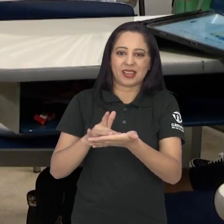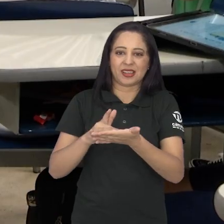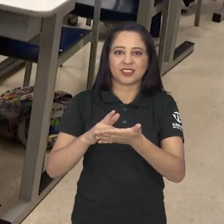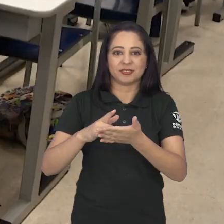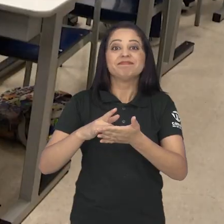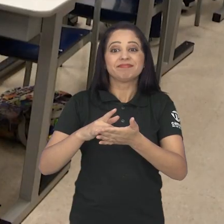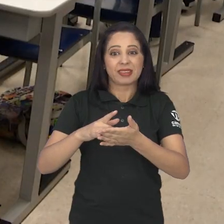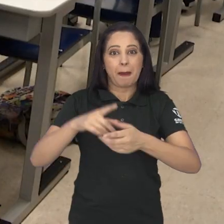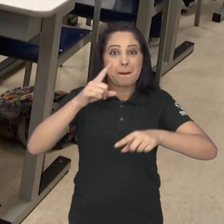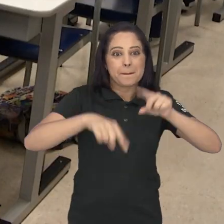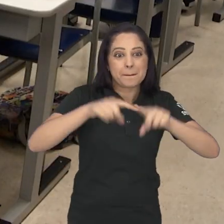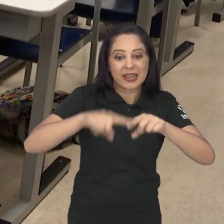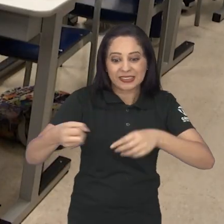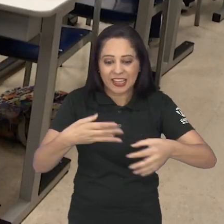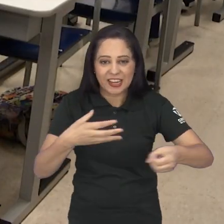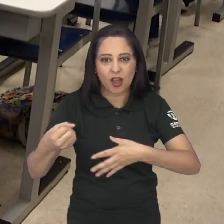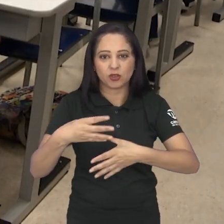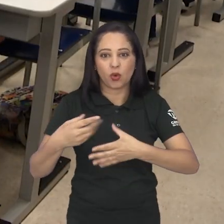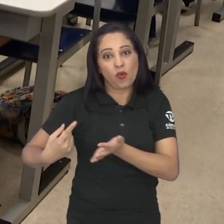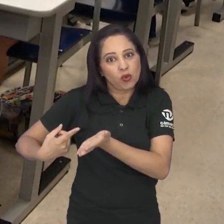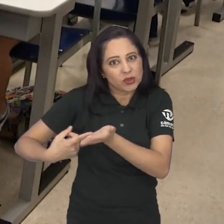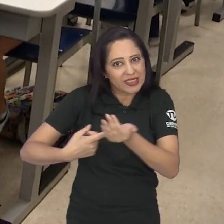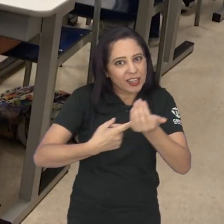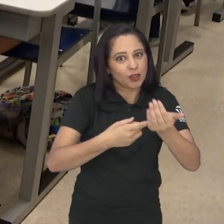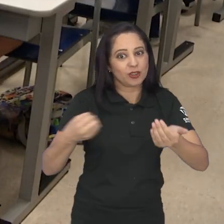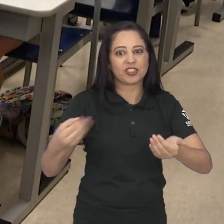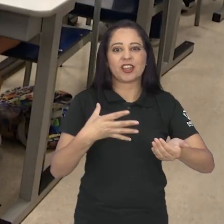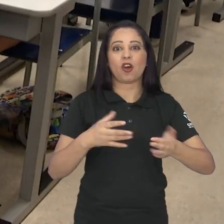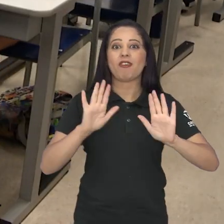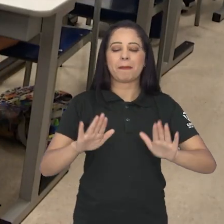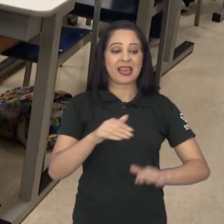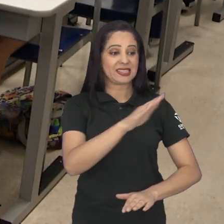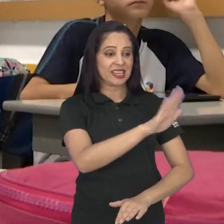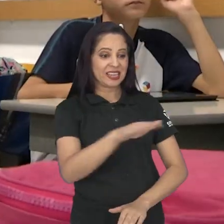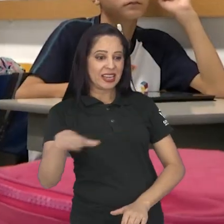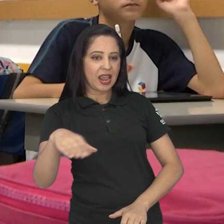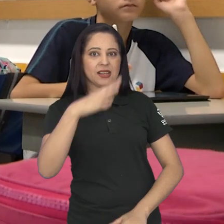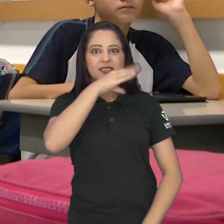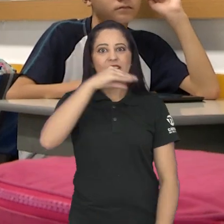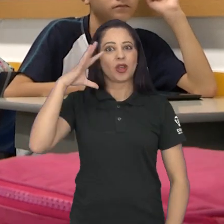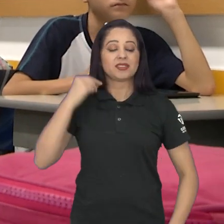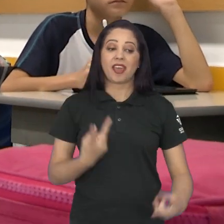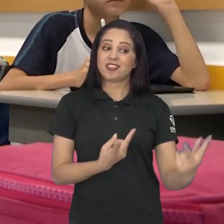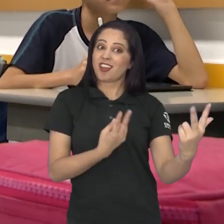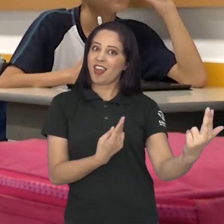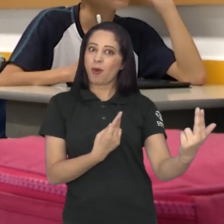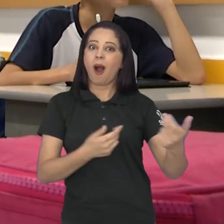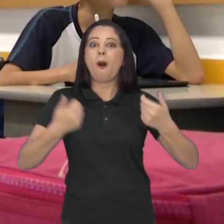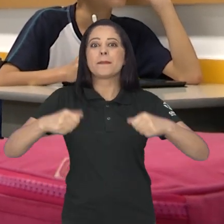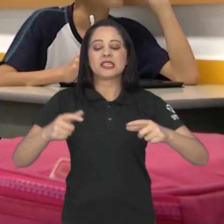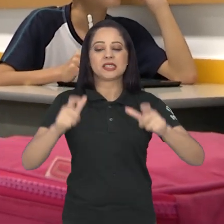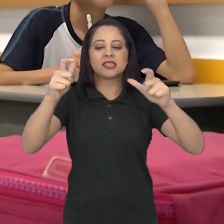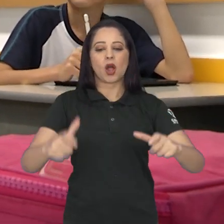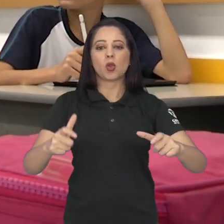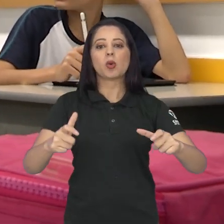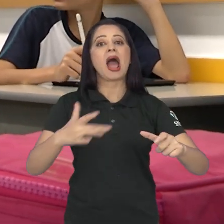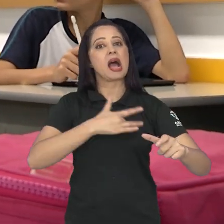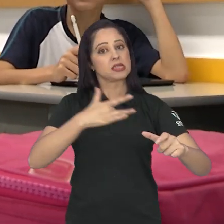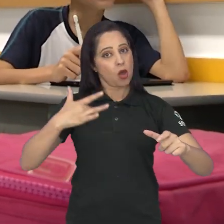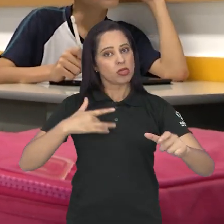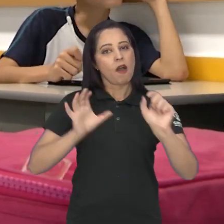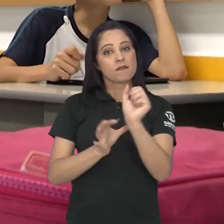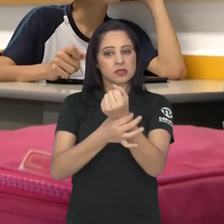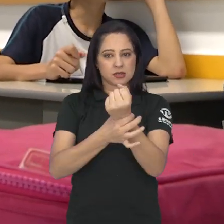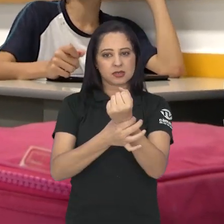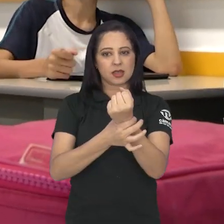canetas. Mesmo com as novas ferramentas, a sala de aula ainda é a mesma. São crianças e adolescentes que precisam de um ambiente